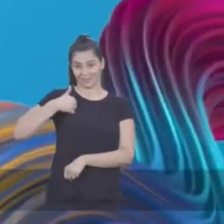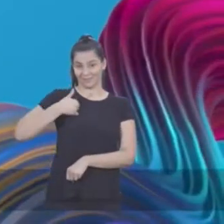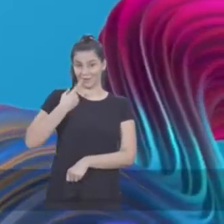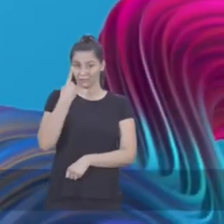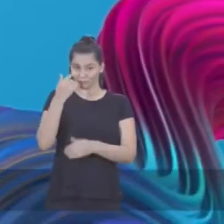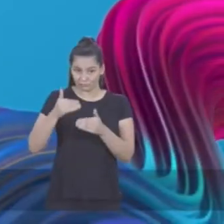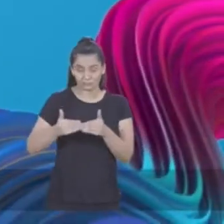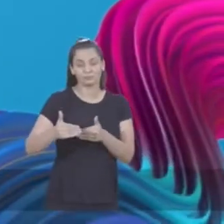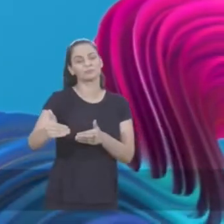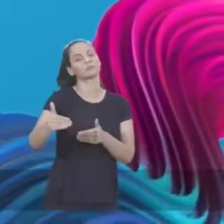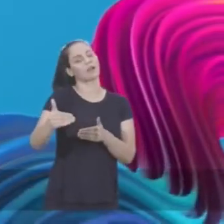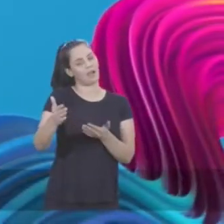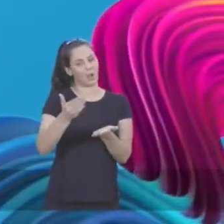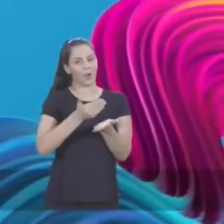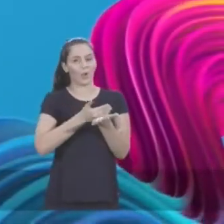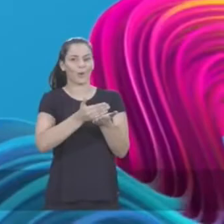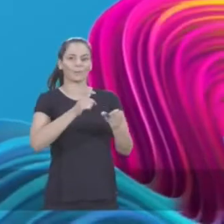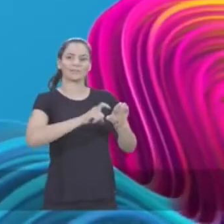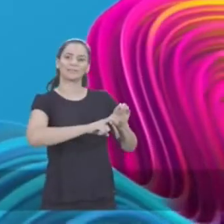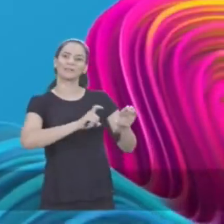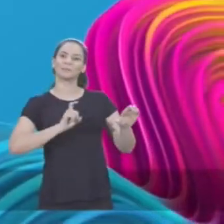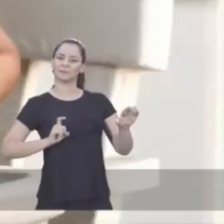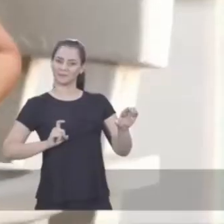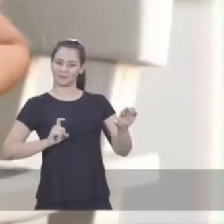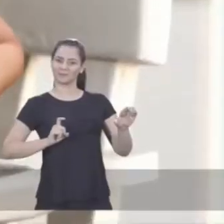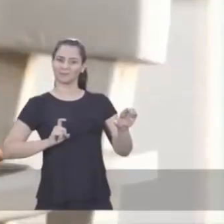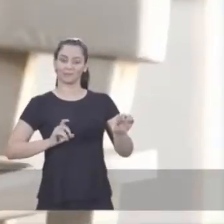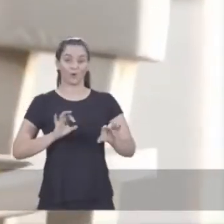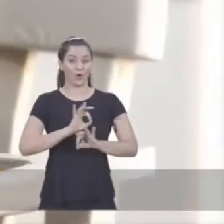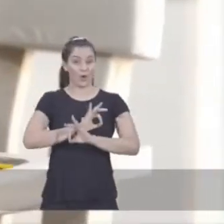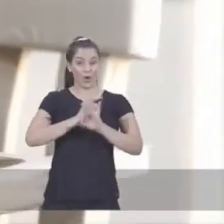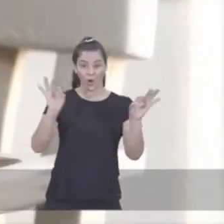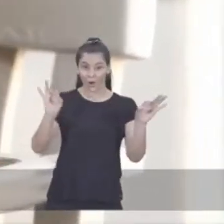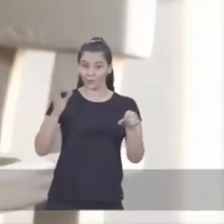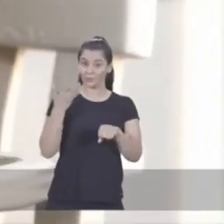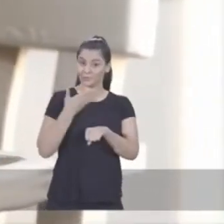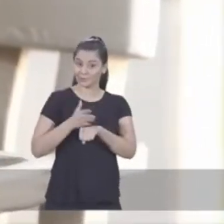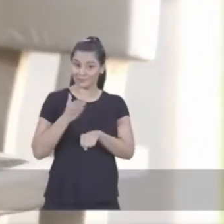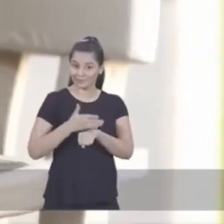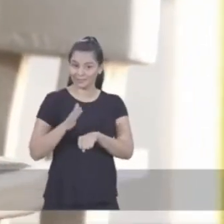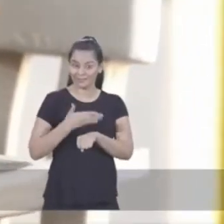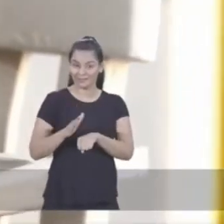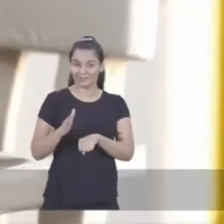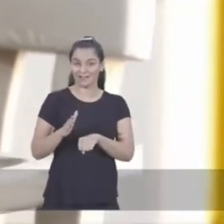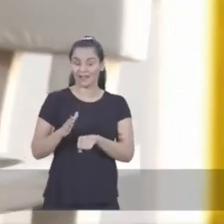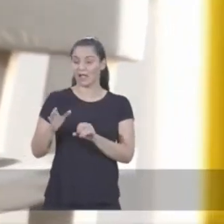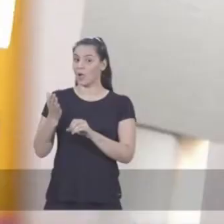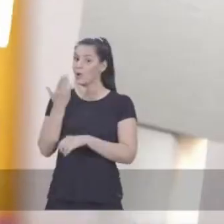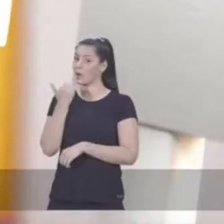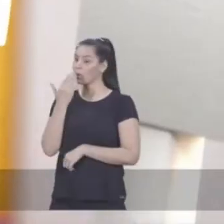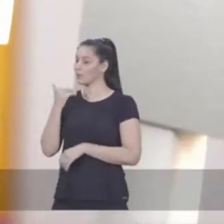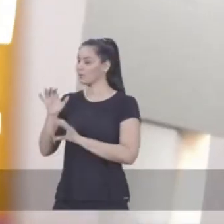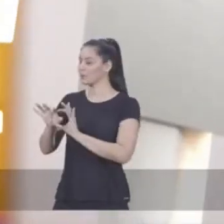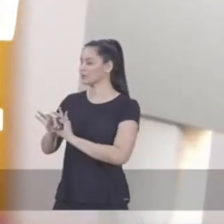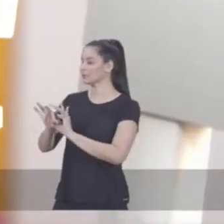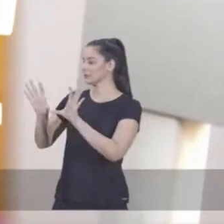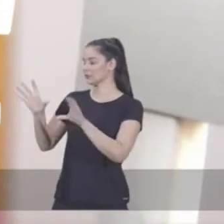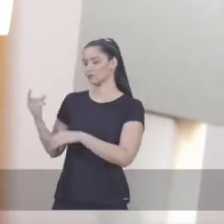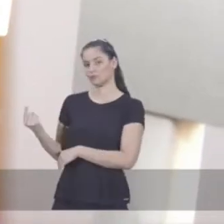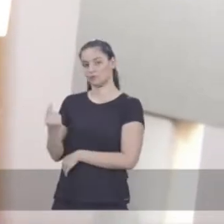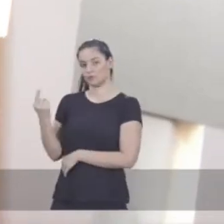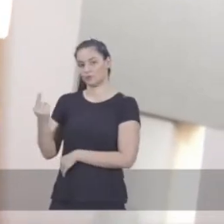de um ano, a criança já começa a ficar mais independente e um ótimo jeito de aproveitar isso é deixando que ela coma